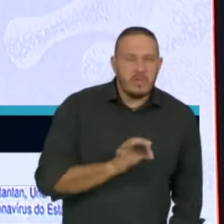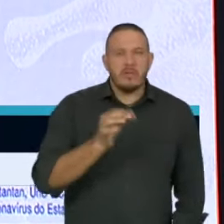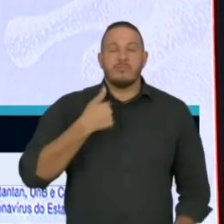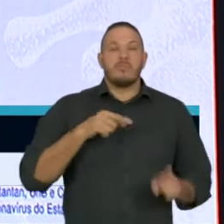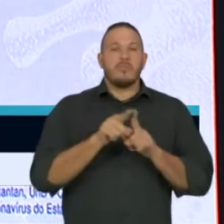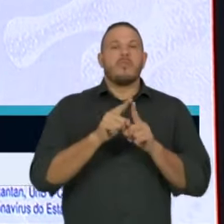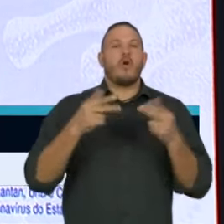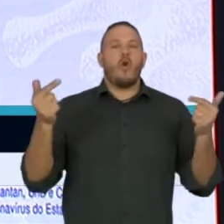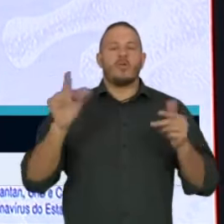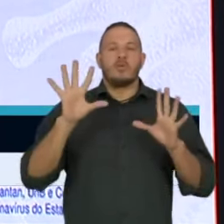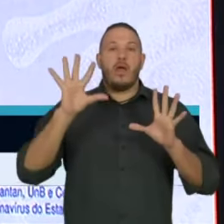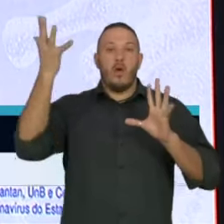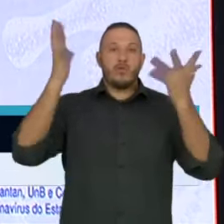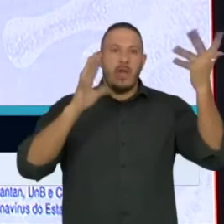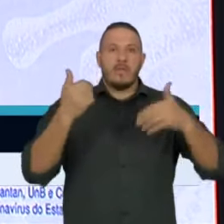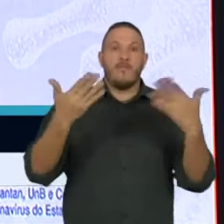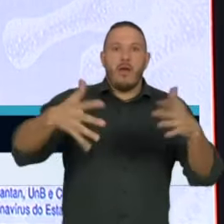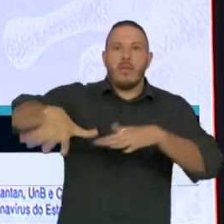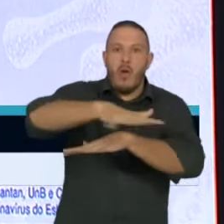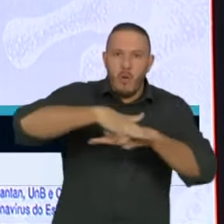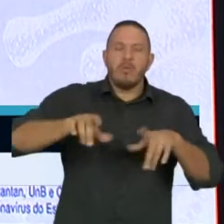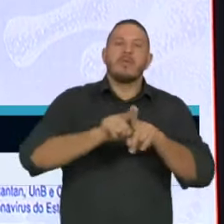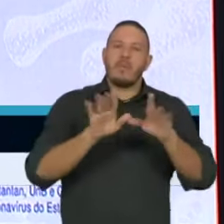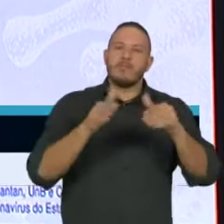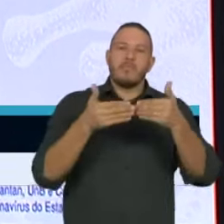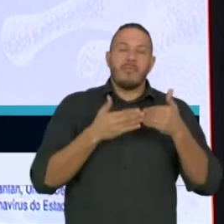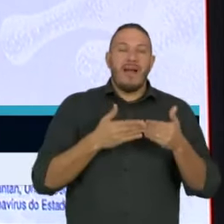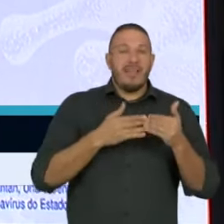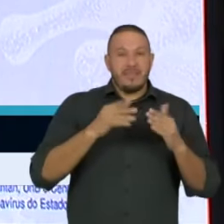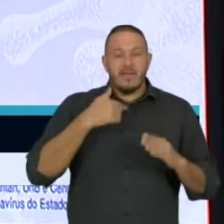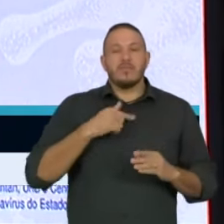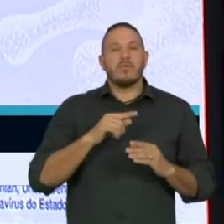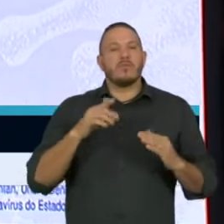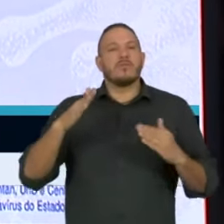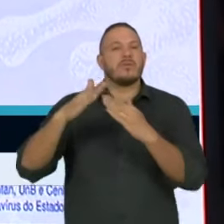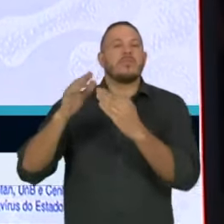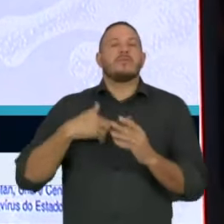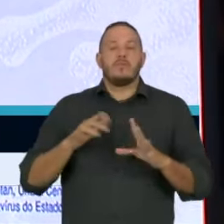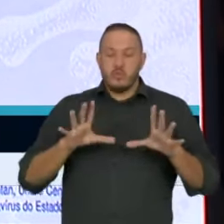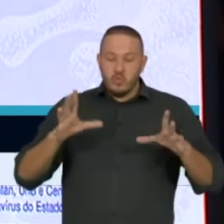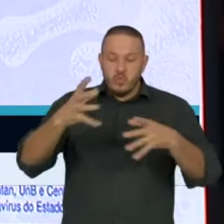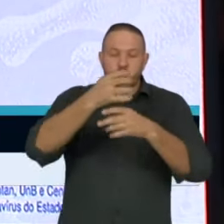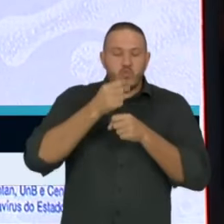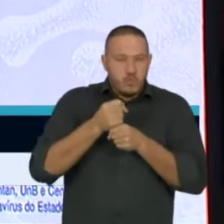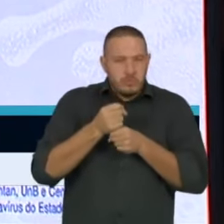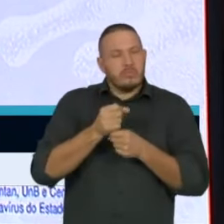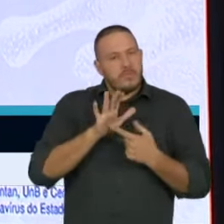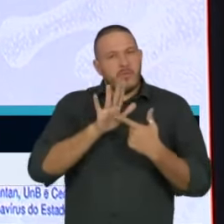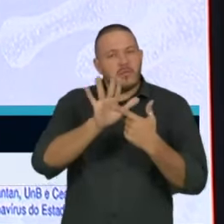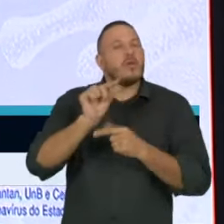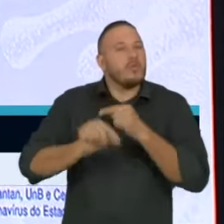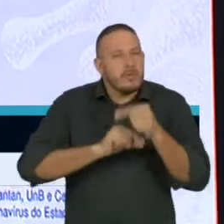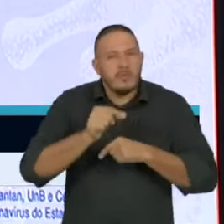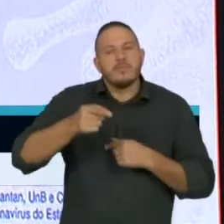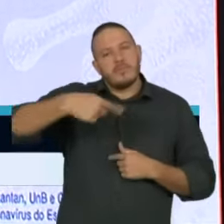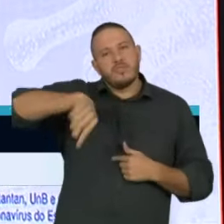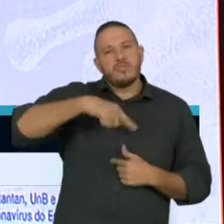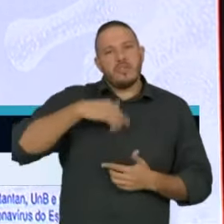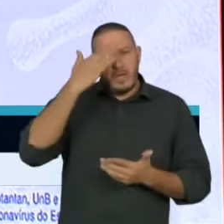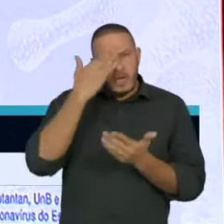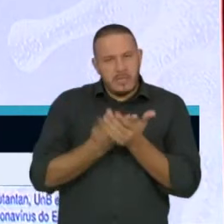eventos públicos também. E aí nós chegamos lá na reunião de todas elas que vão dar o que nós chamamos de